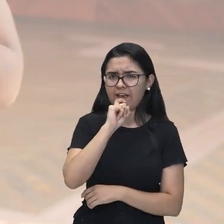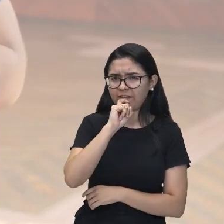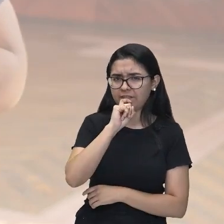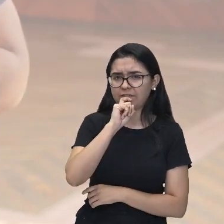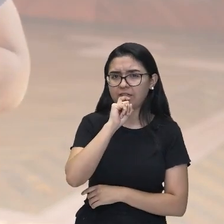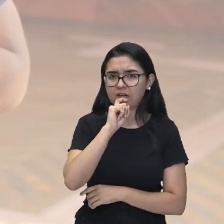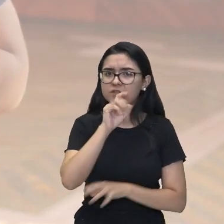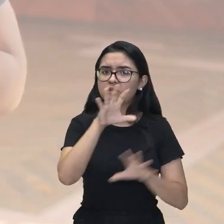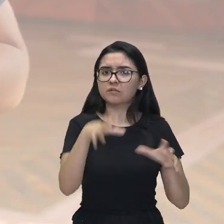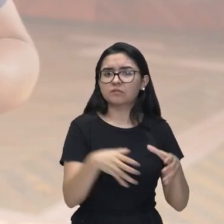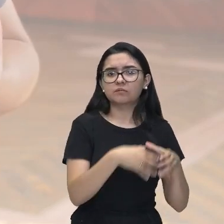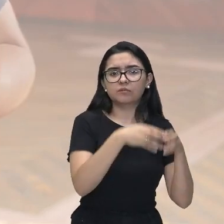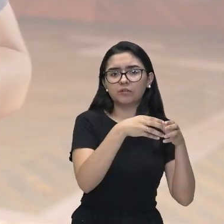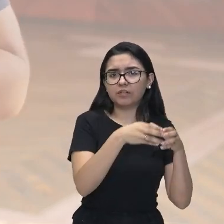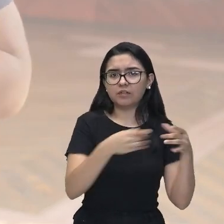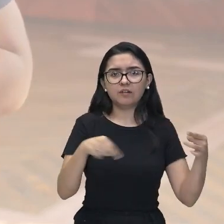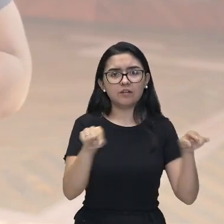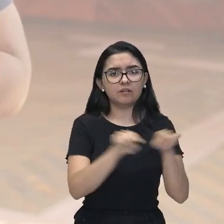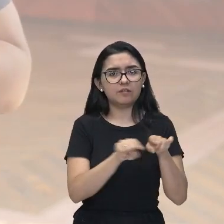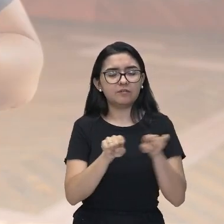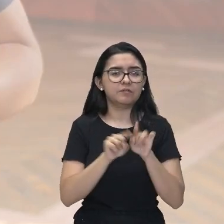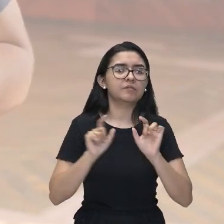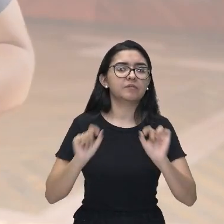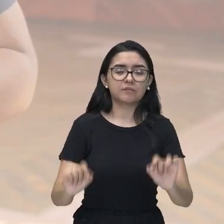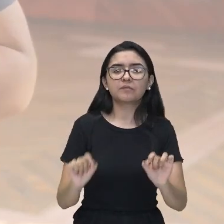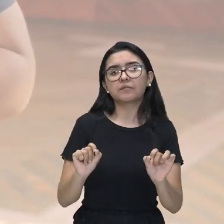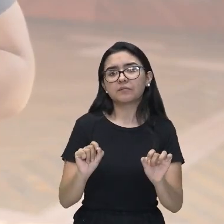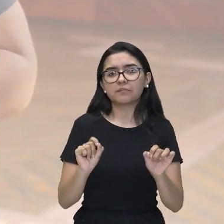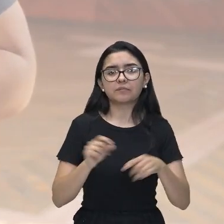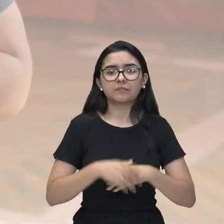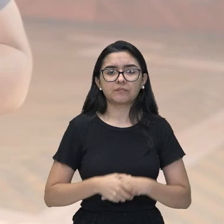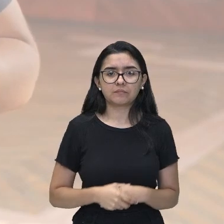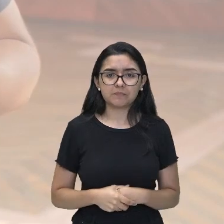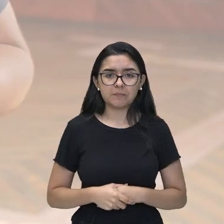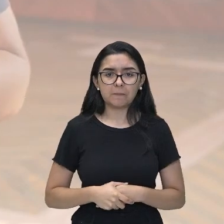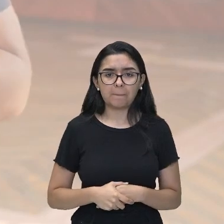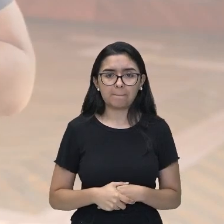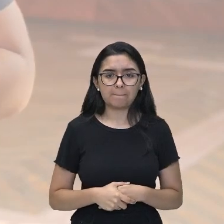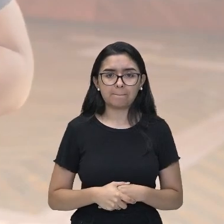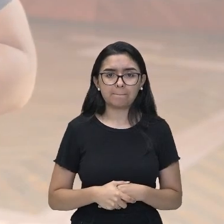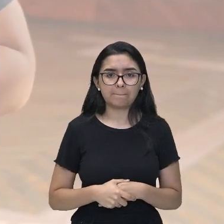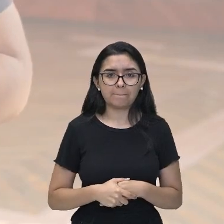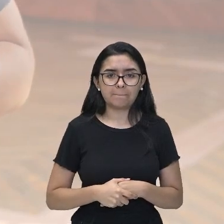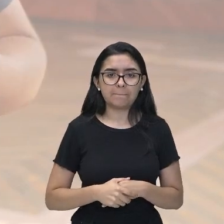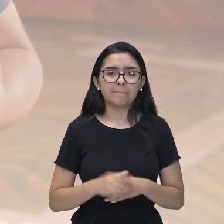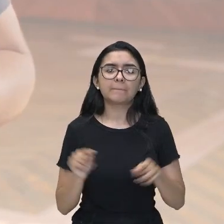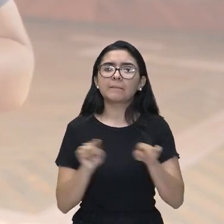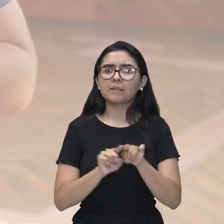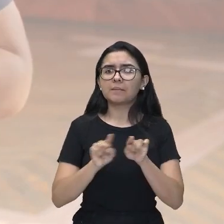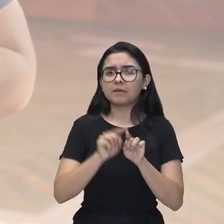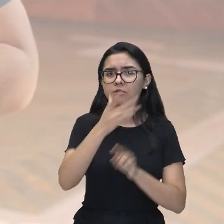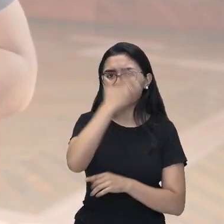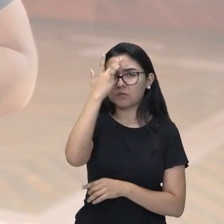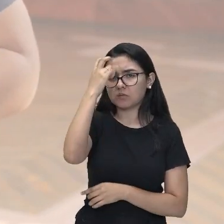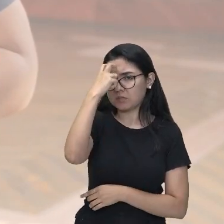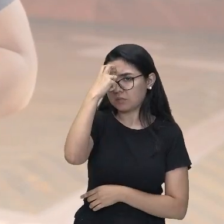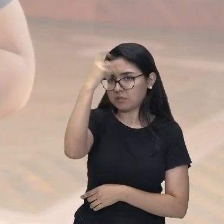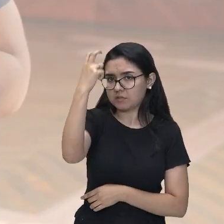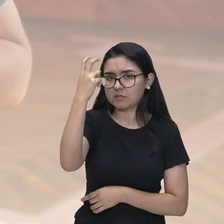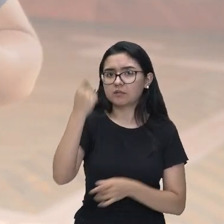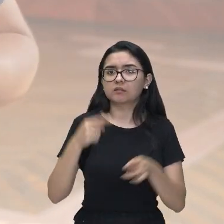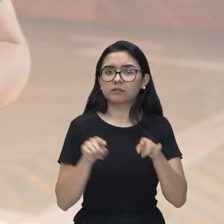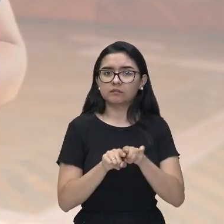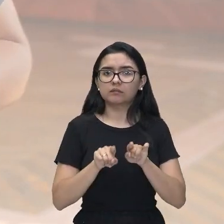nécios que motejam? Se quando os nécios por meu mal mourejam, fazem os sábios que a meu mal me